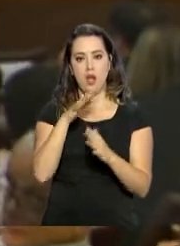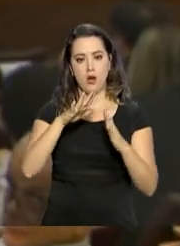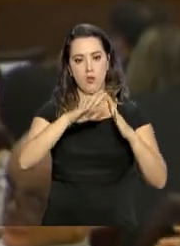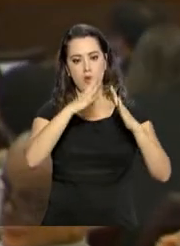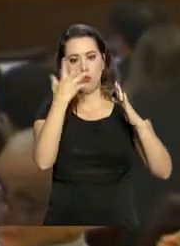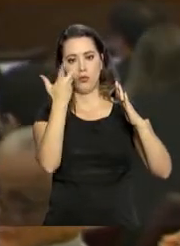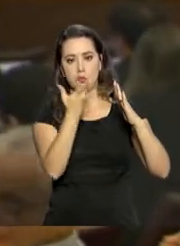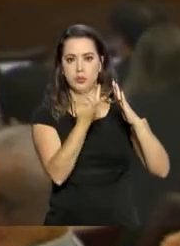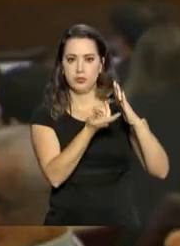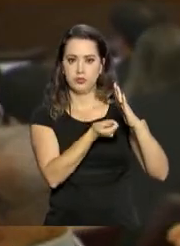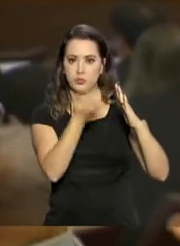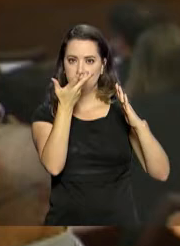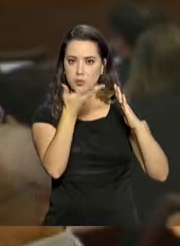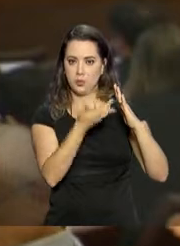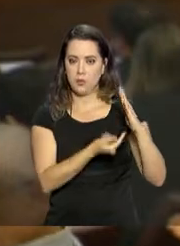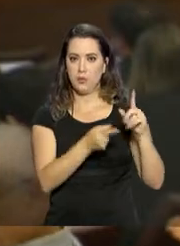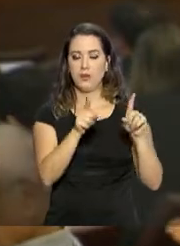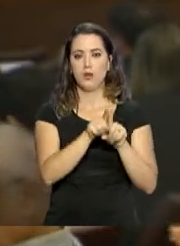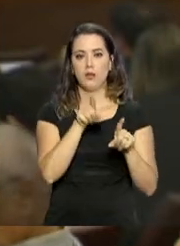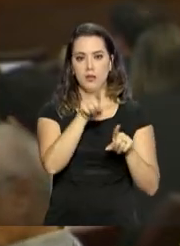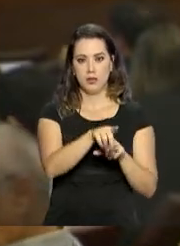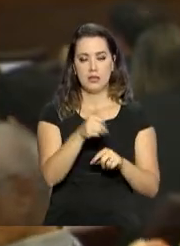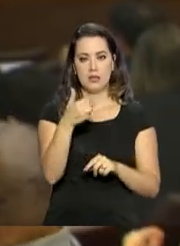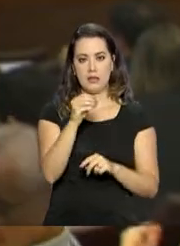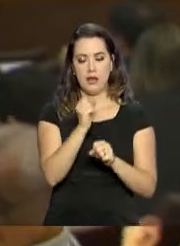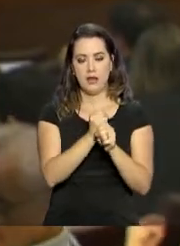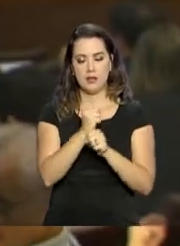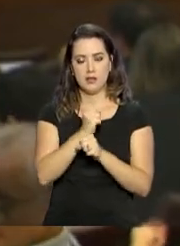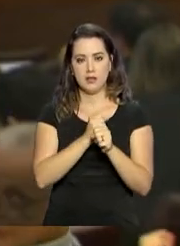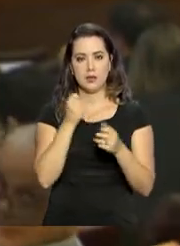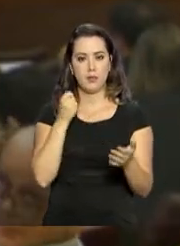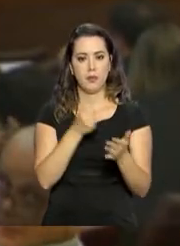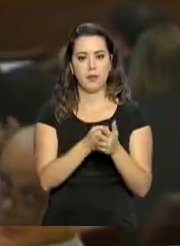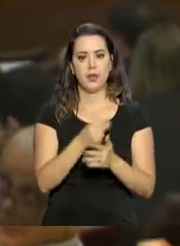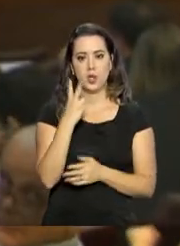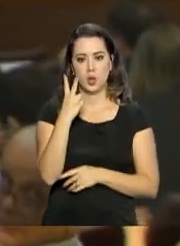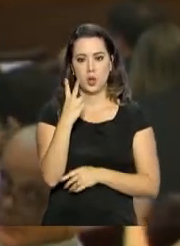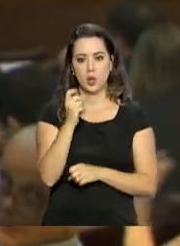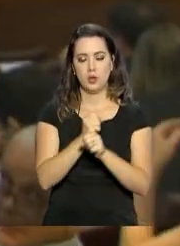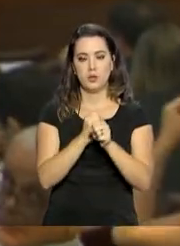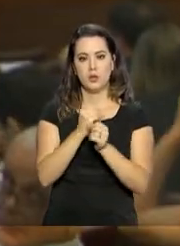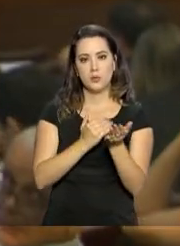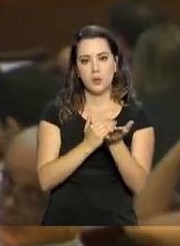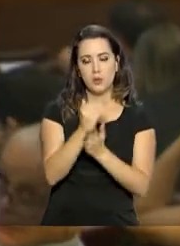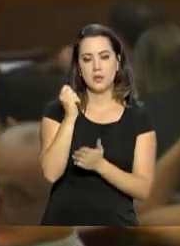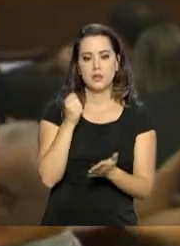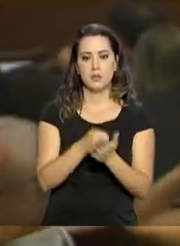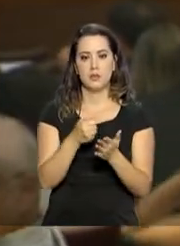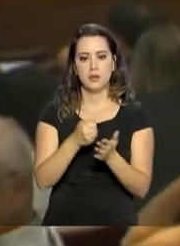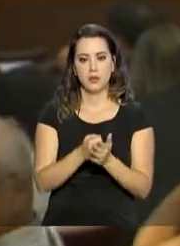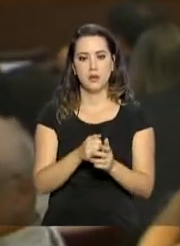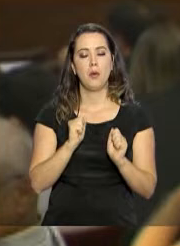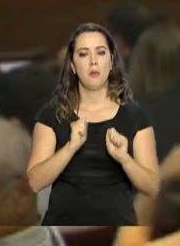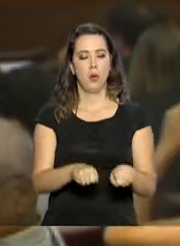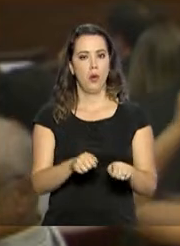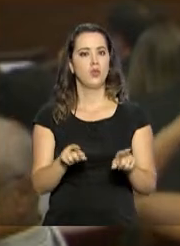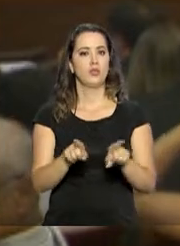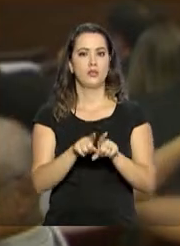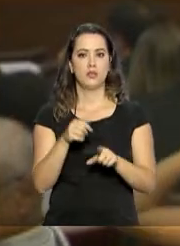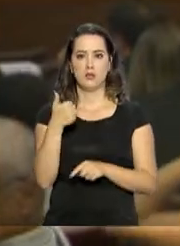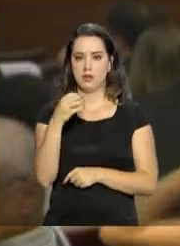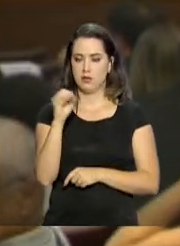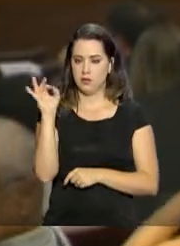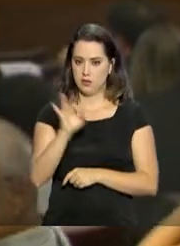O prazo do financiamento será de até 10 anos, com até 2 anos de carência, e poderá ser financiado até 100%